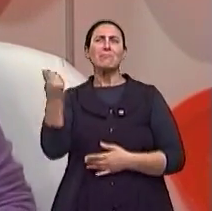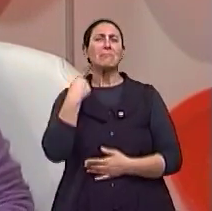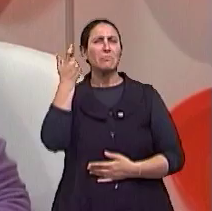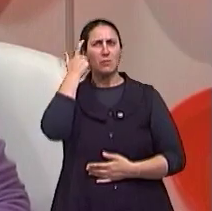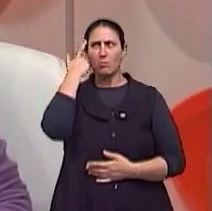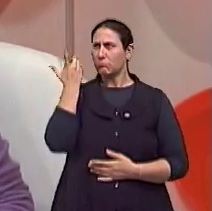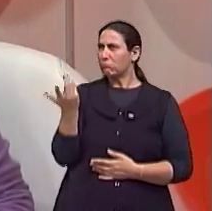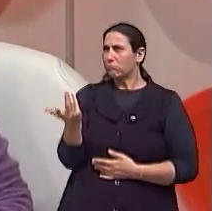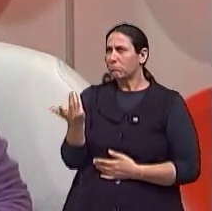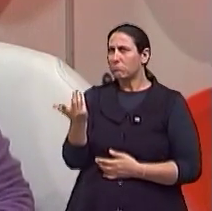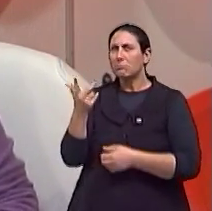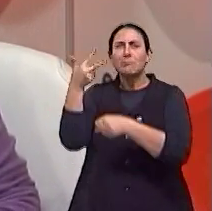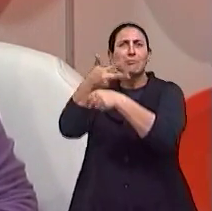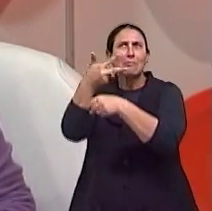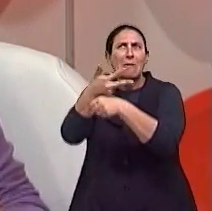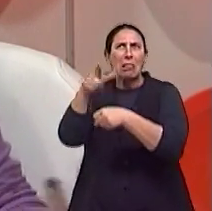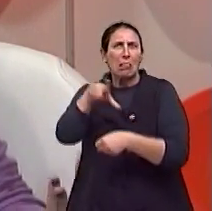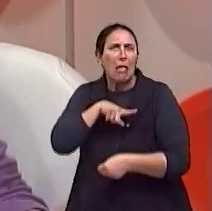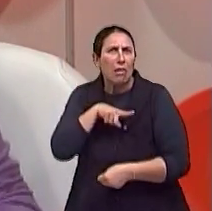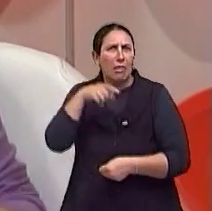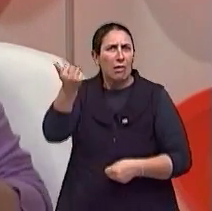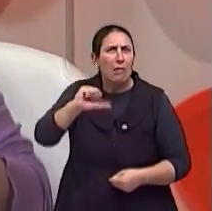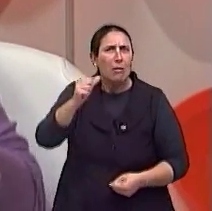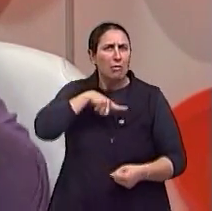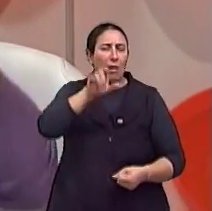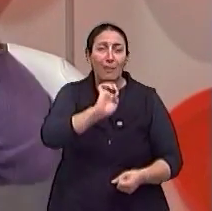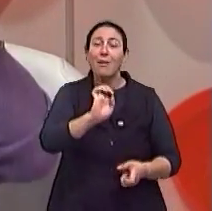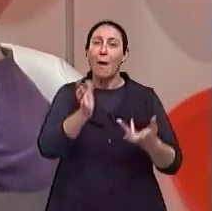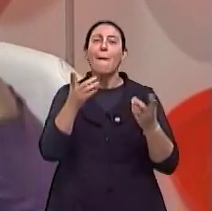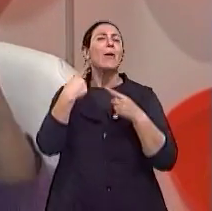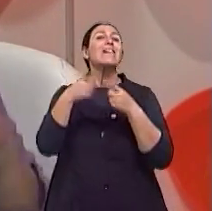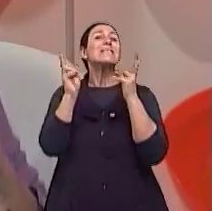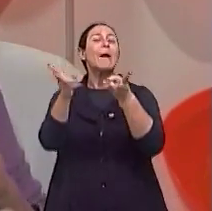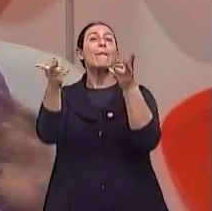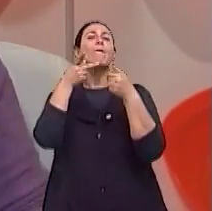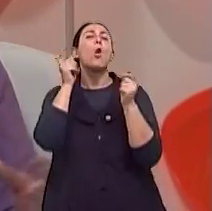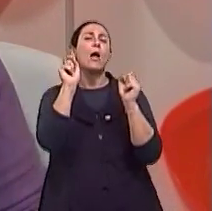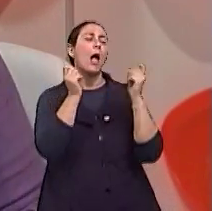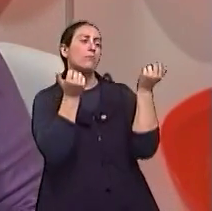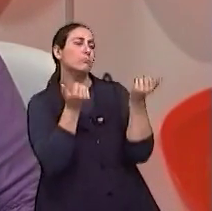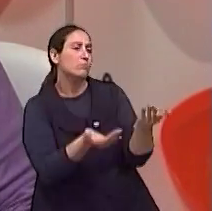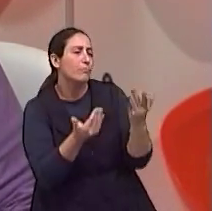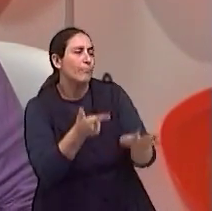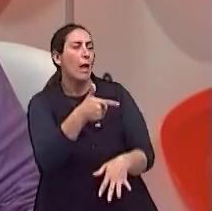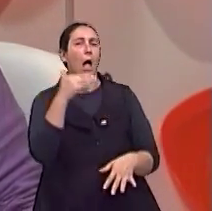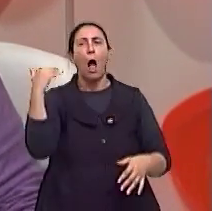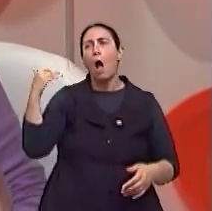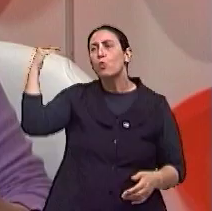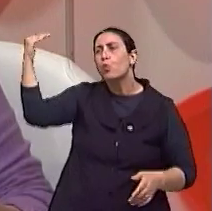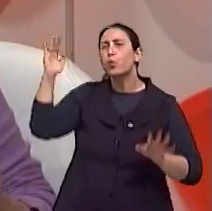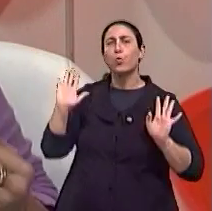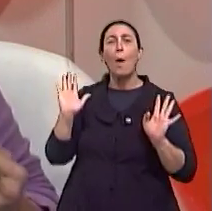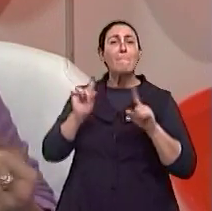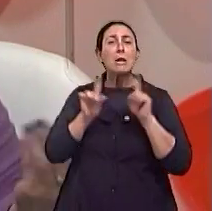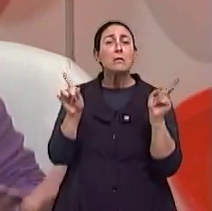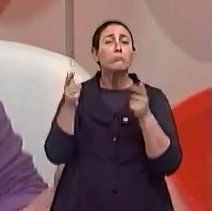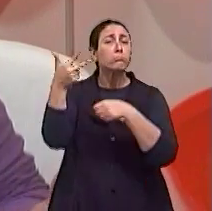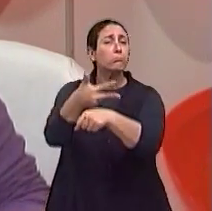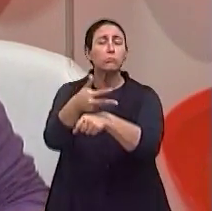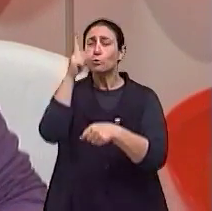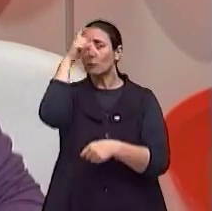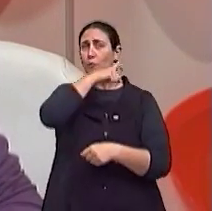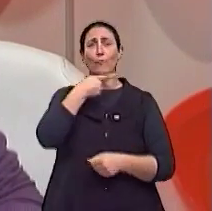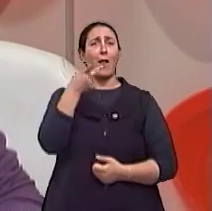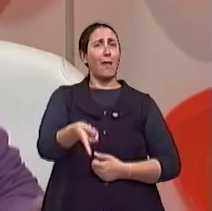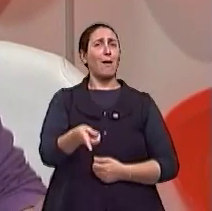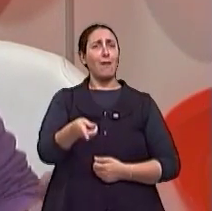isso não é colocado, Claro. A gente trabalha isso muito no adolescente, no jovem. Isso, exatamente. Mas não vê, a gente já não vê